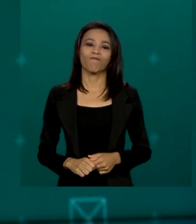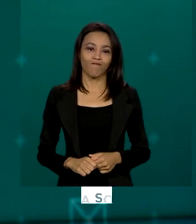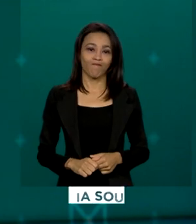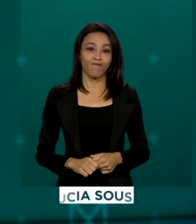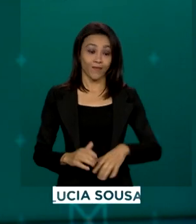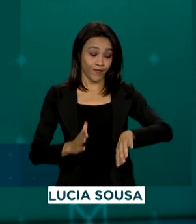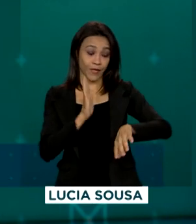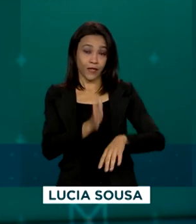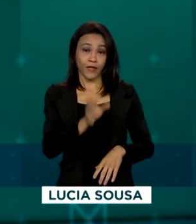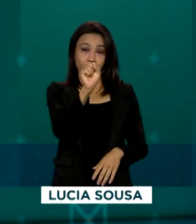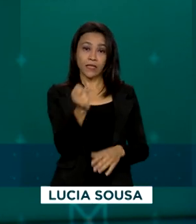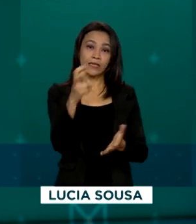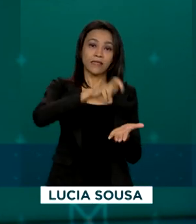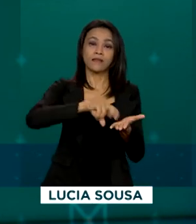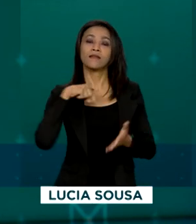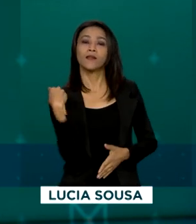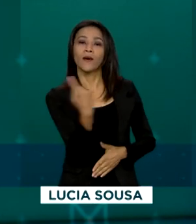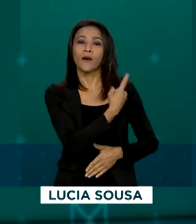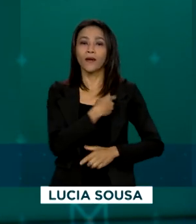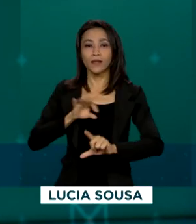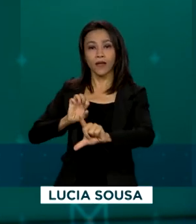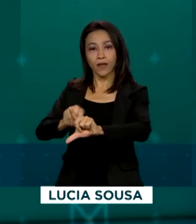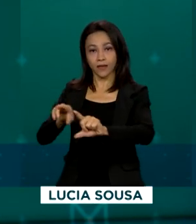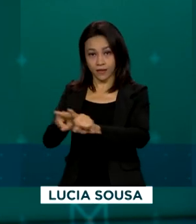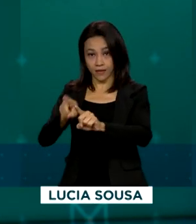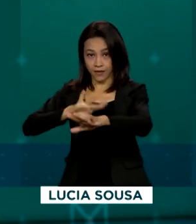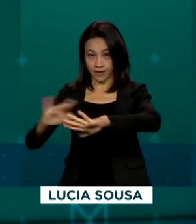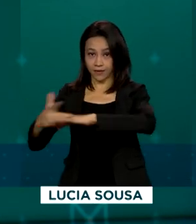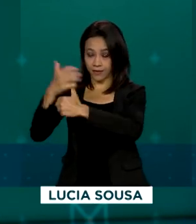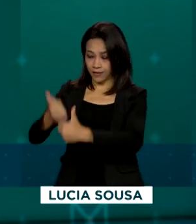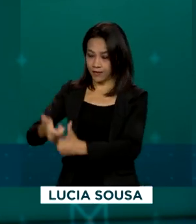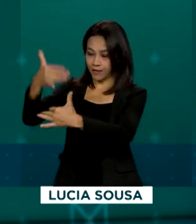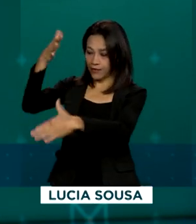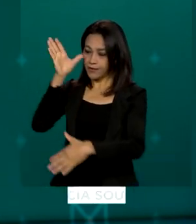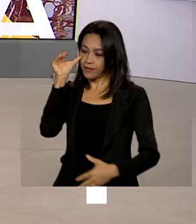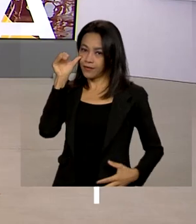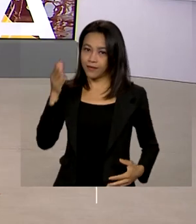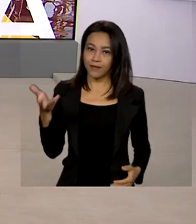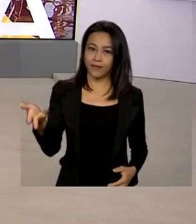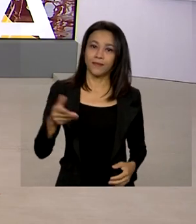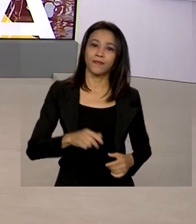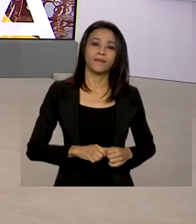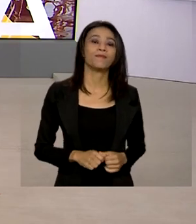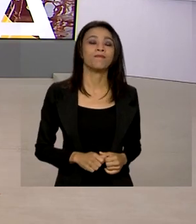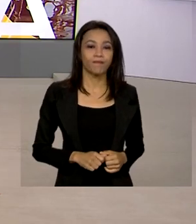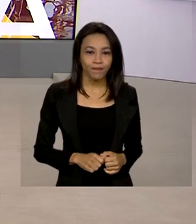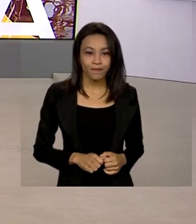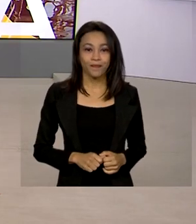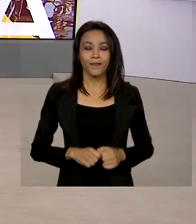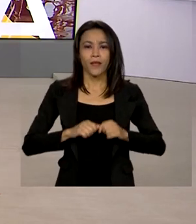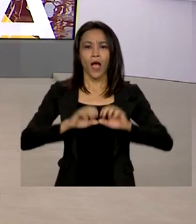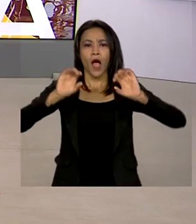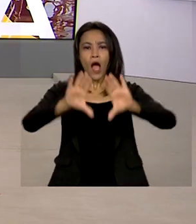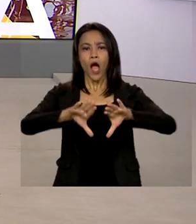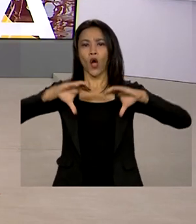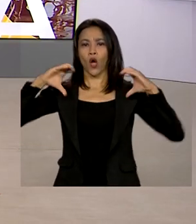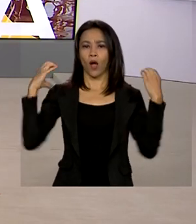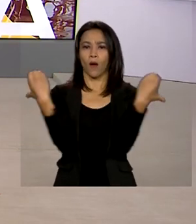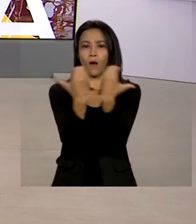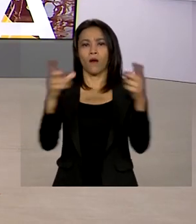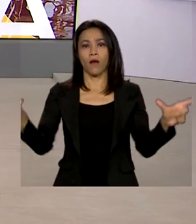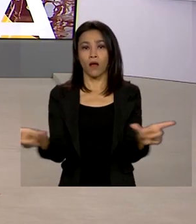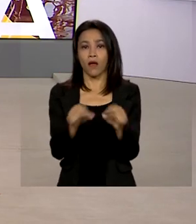São oito horas da manhã e estamos ao vivo também pelas redes sociais. A Conferência da ONU sobre Mudanças